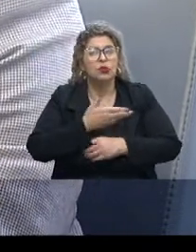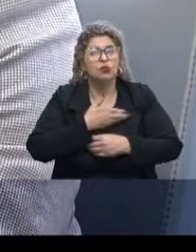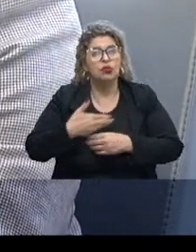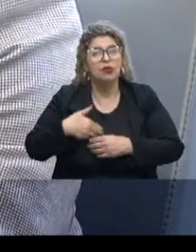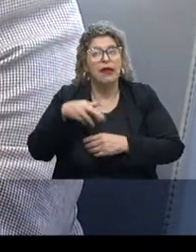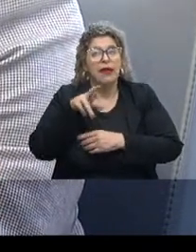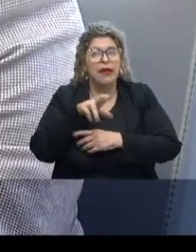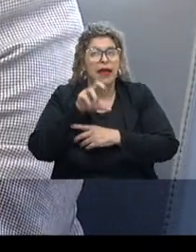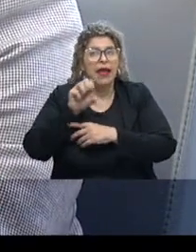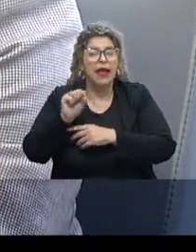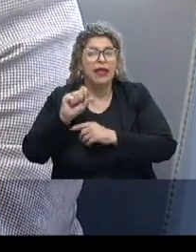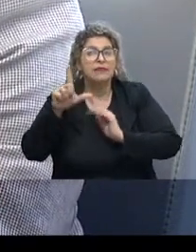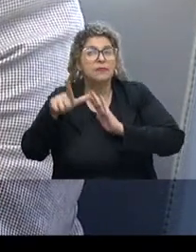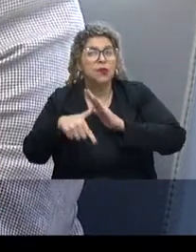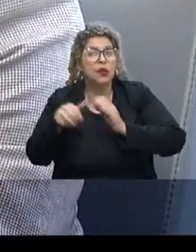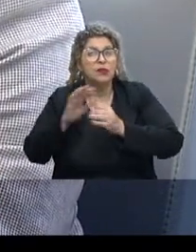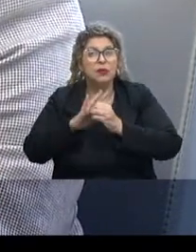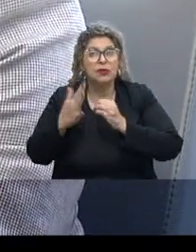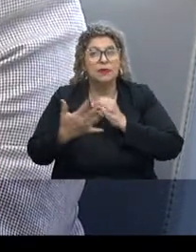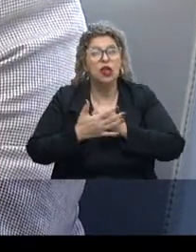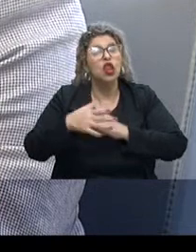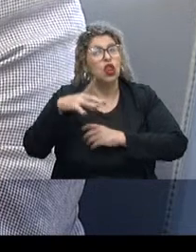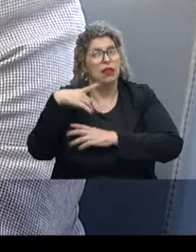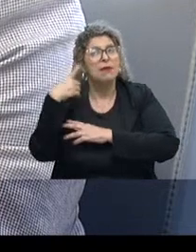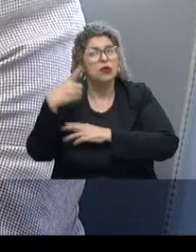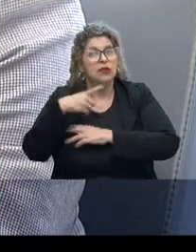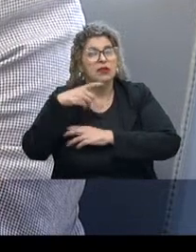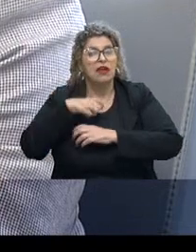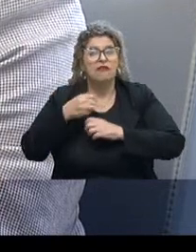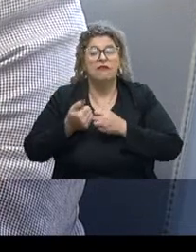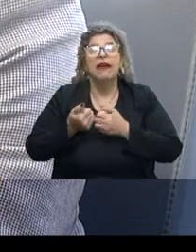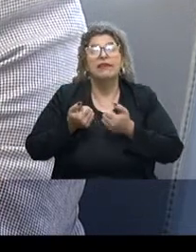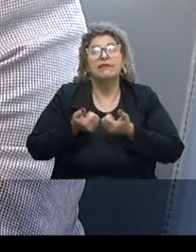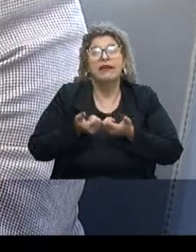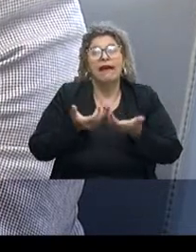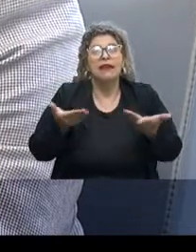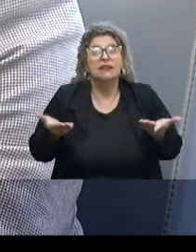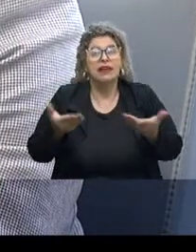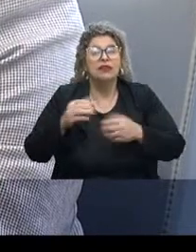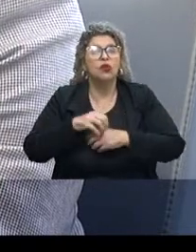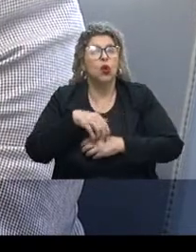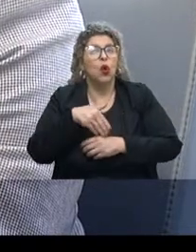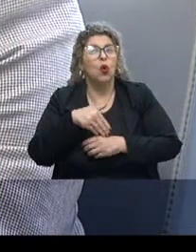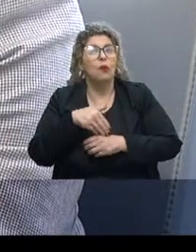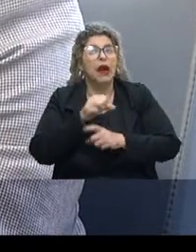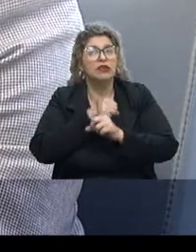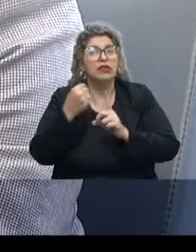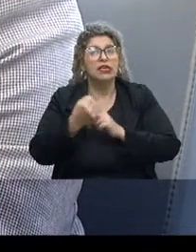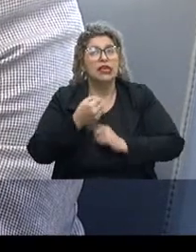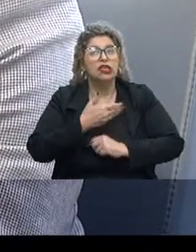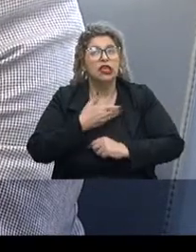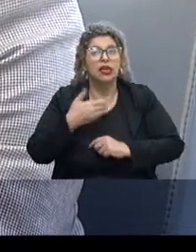RS Pós-Pandemia. Todos os deputados terão acesso, bem como a sociedade gaúcha. Muito obrigado. Elis.